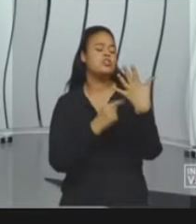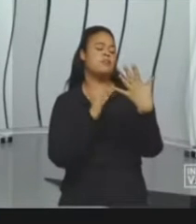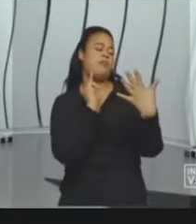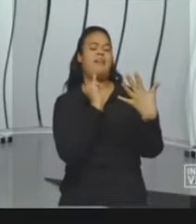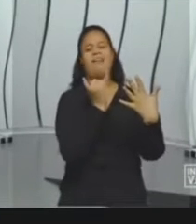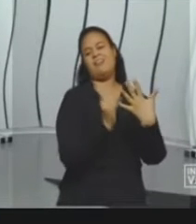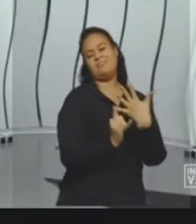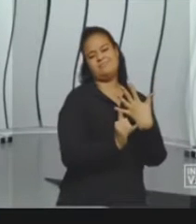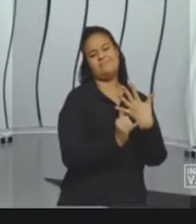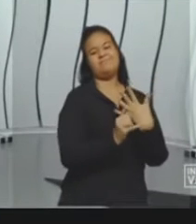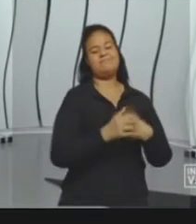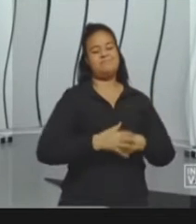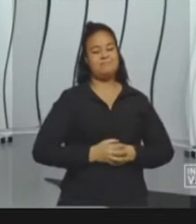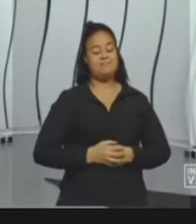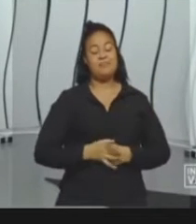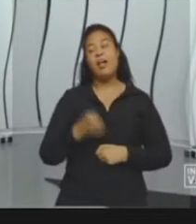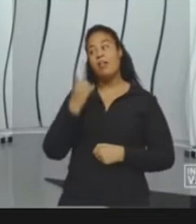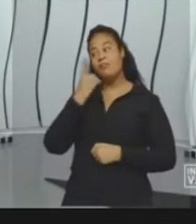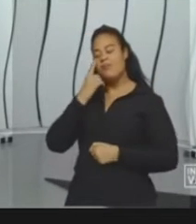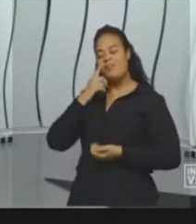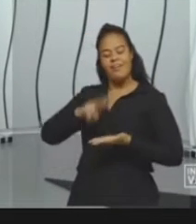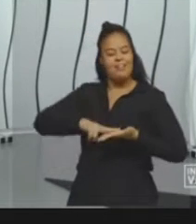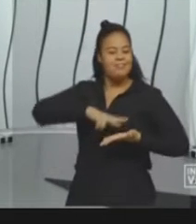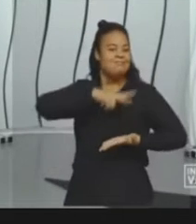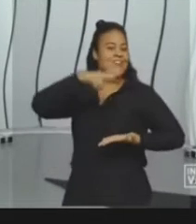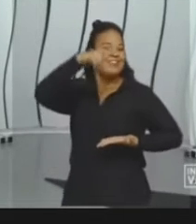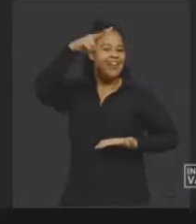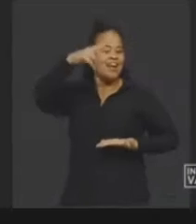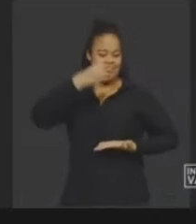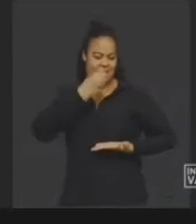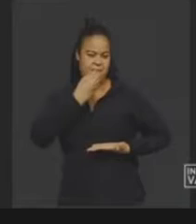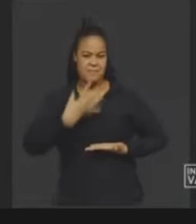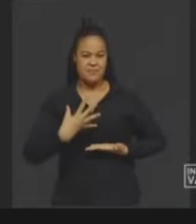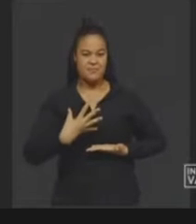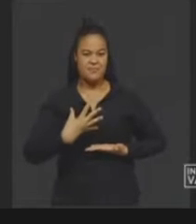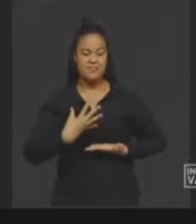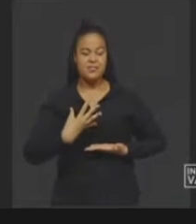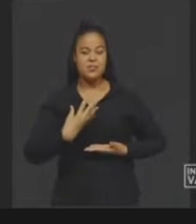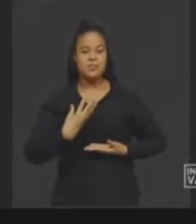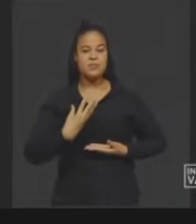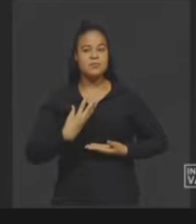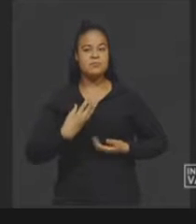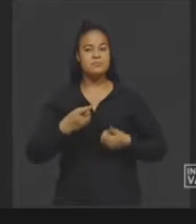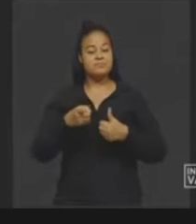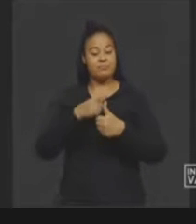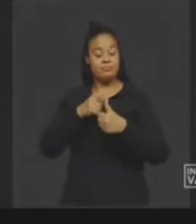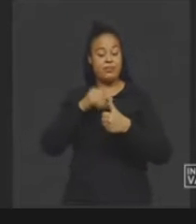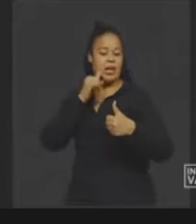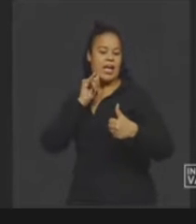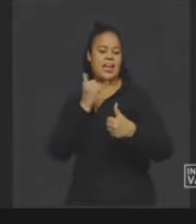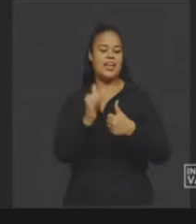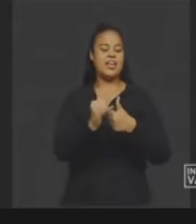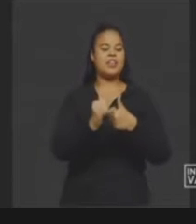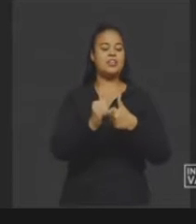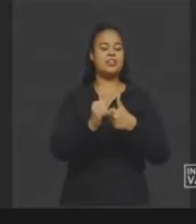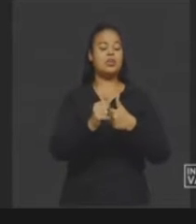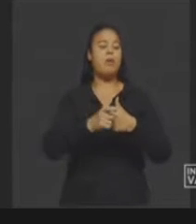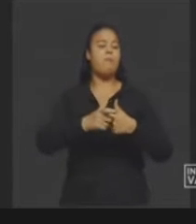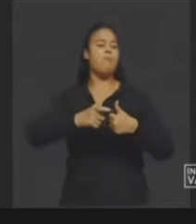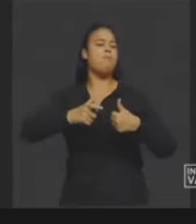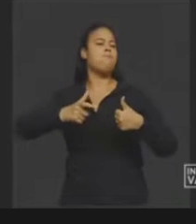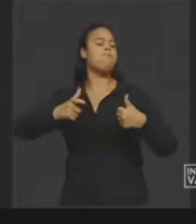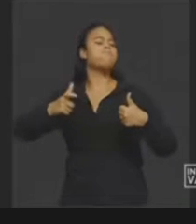ver as vantagens da energia solar primeiro. Energia, entre aspas, inesgotável.